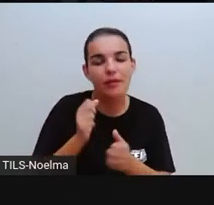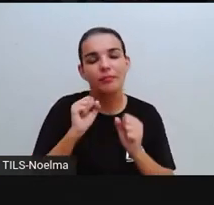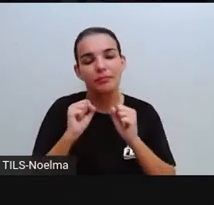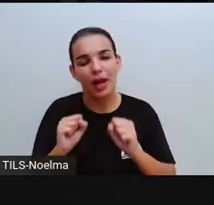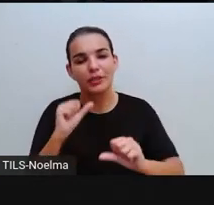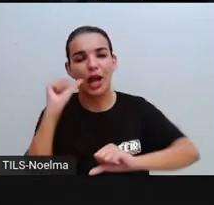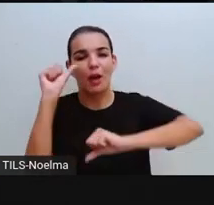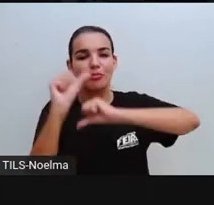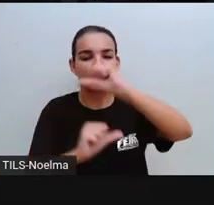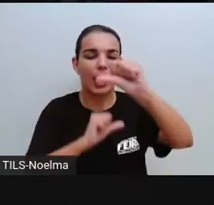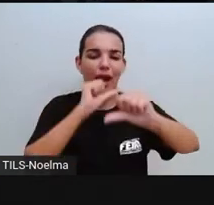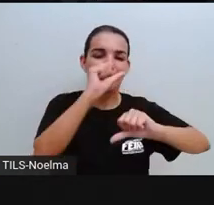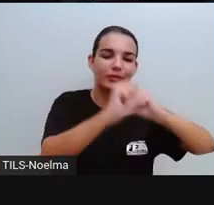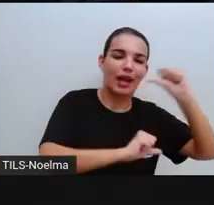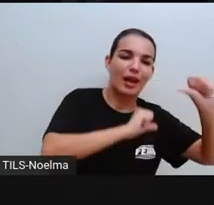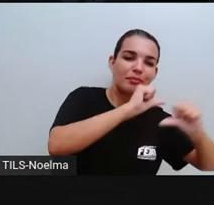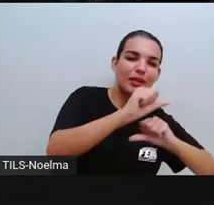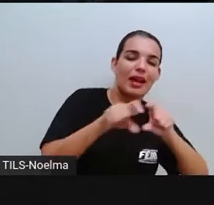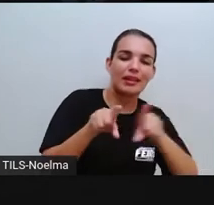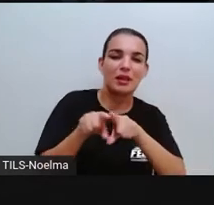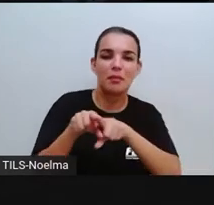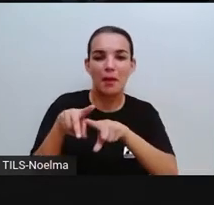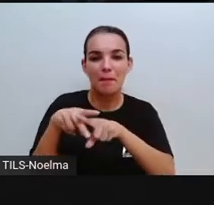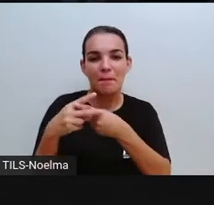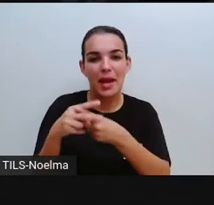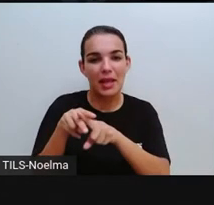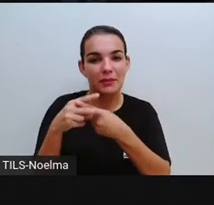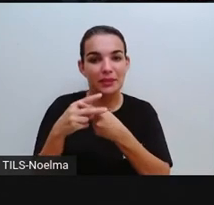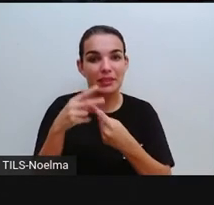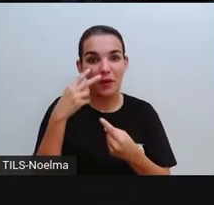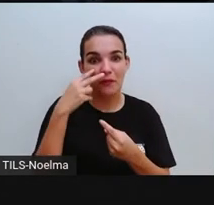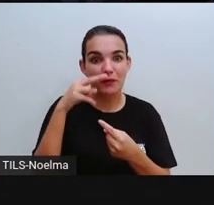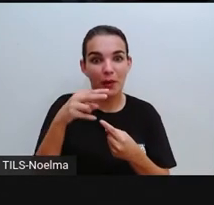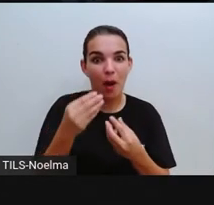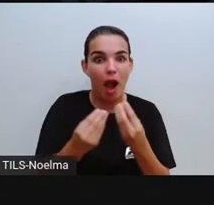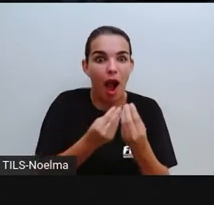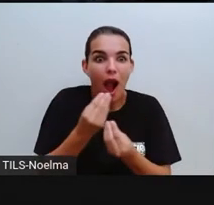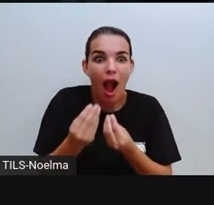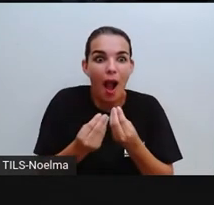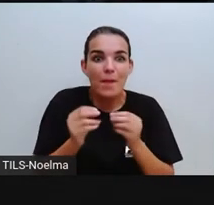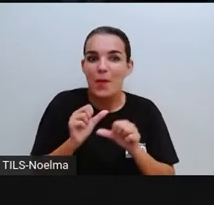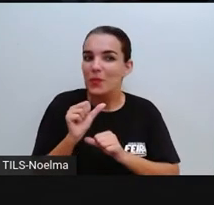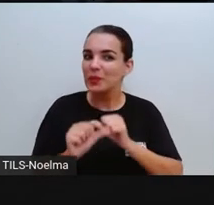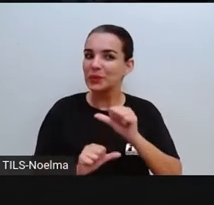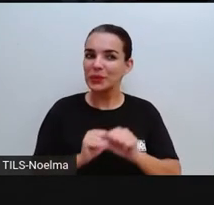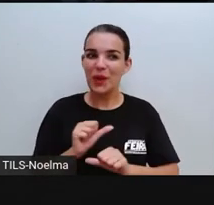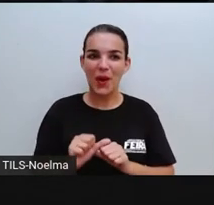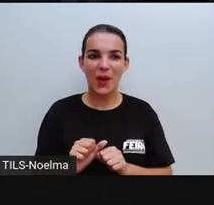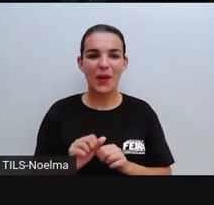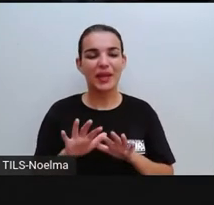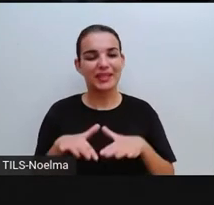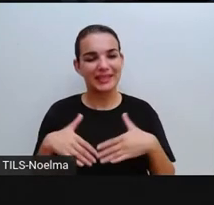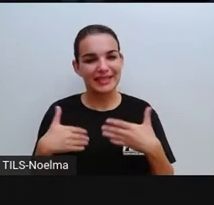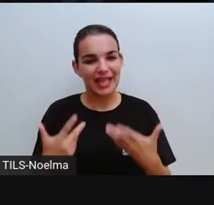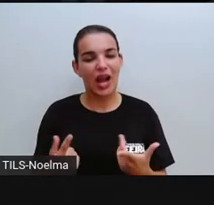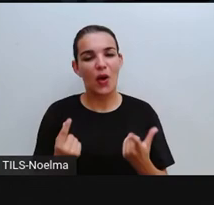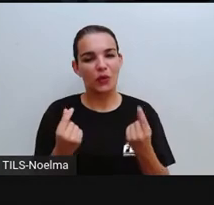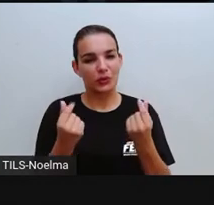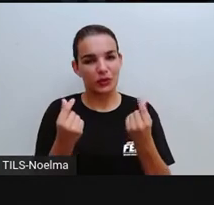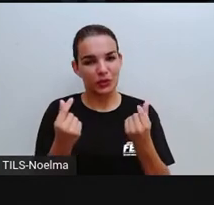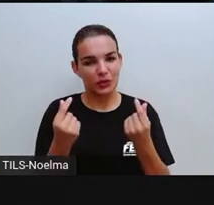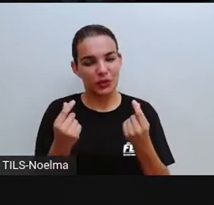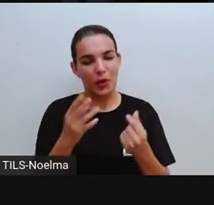fazer essas melhorias, para fazer a manutenção. Olha como mudou. Essa mudança é através do próprio dinheiro